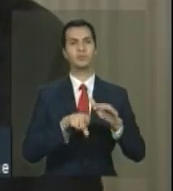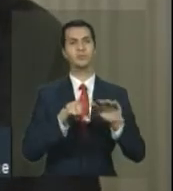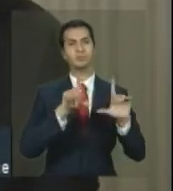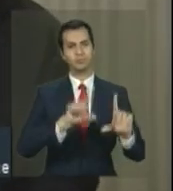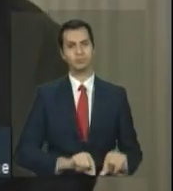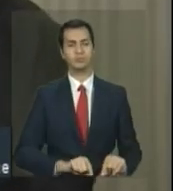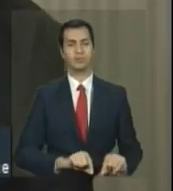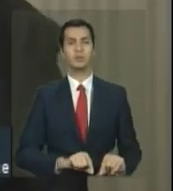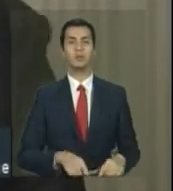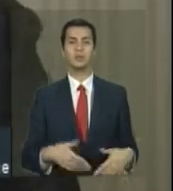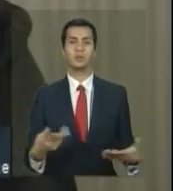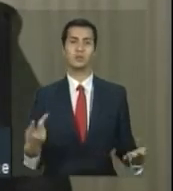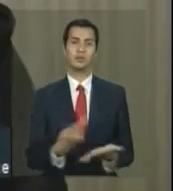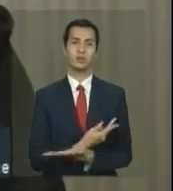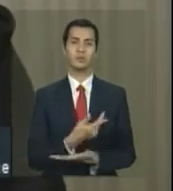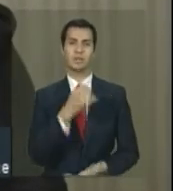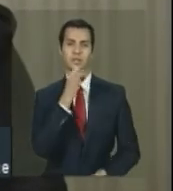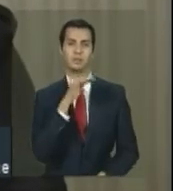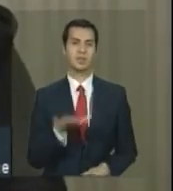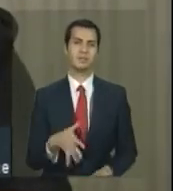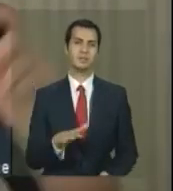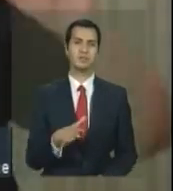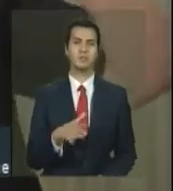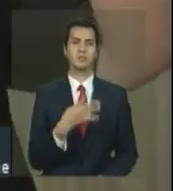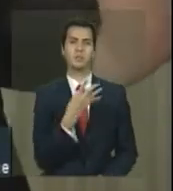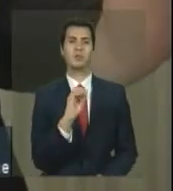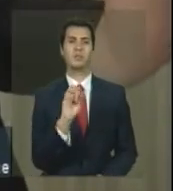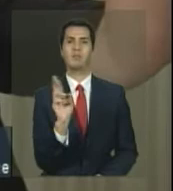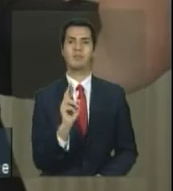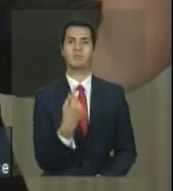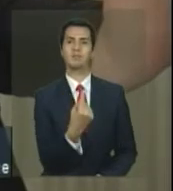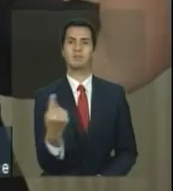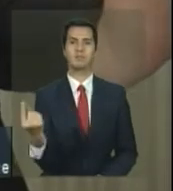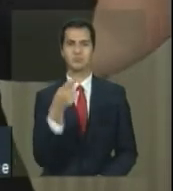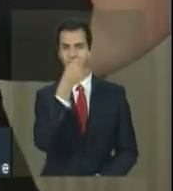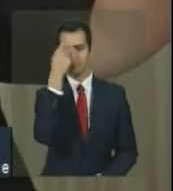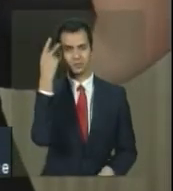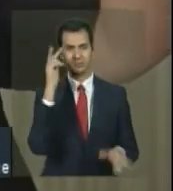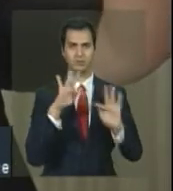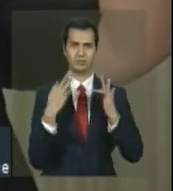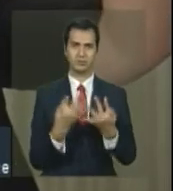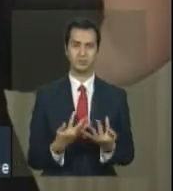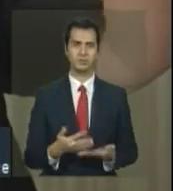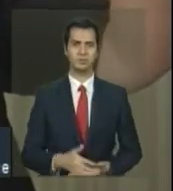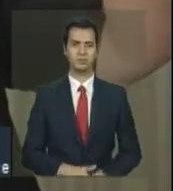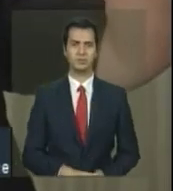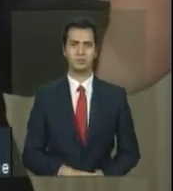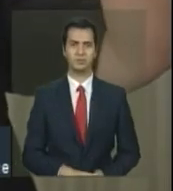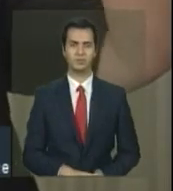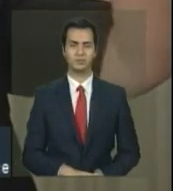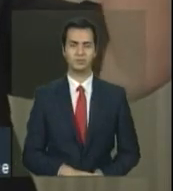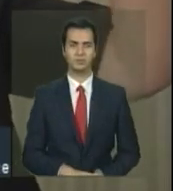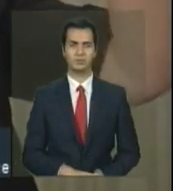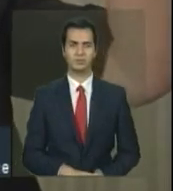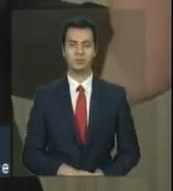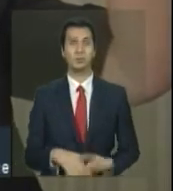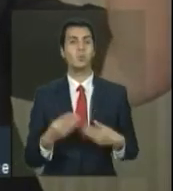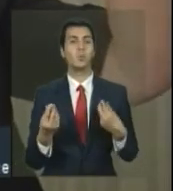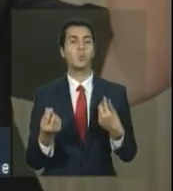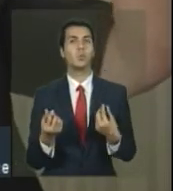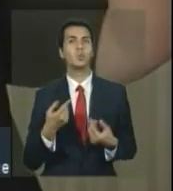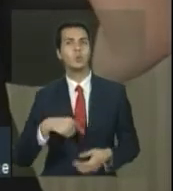num valor de R$ 40,00 per capita, por exemplo, o estado tem, a gente faz a conta para saber quanto o estado precisaria